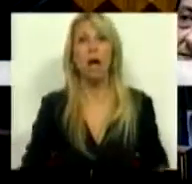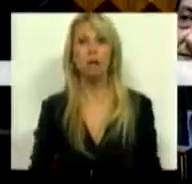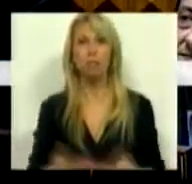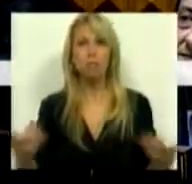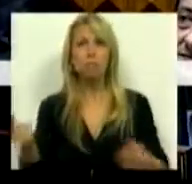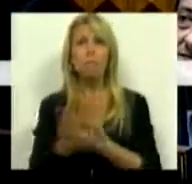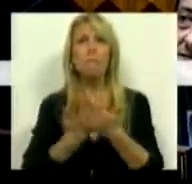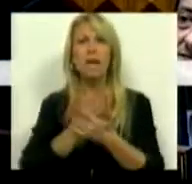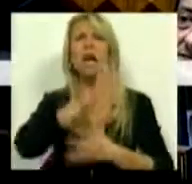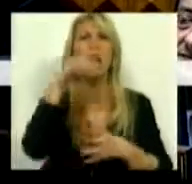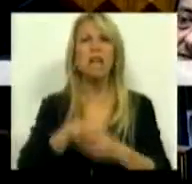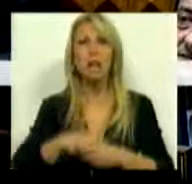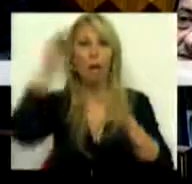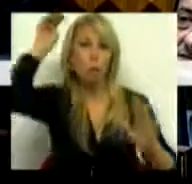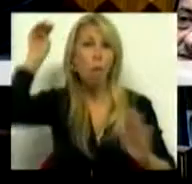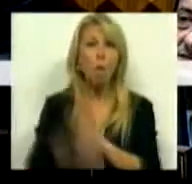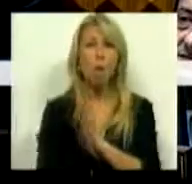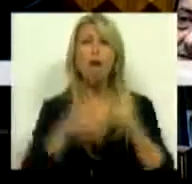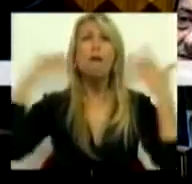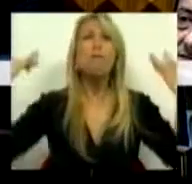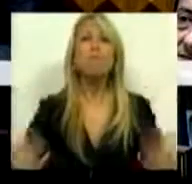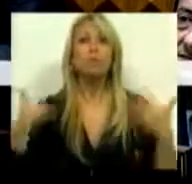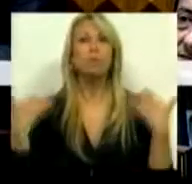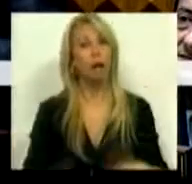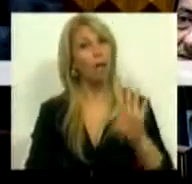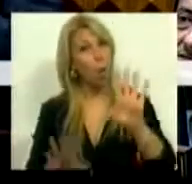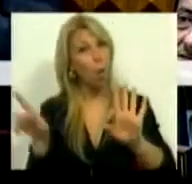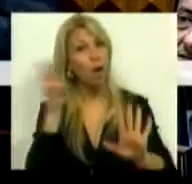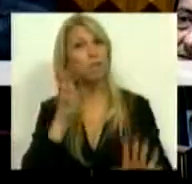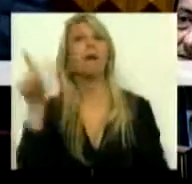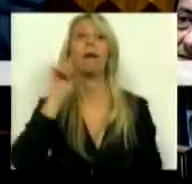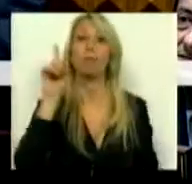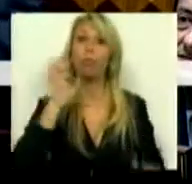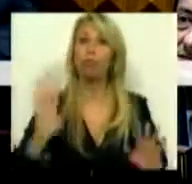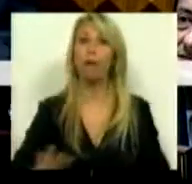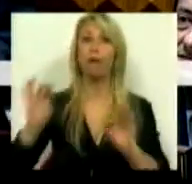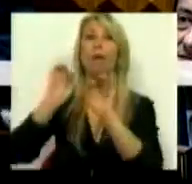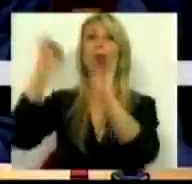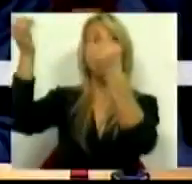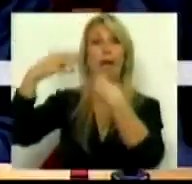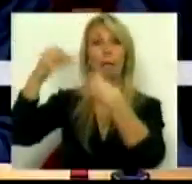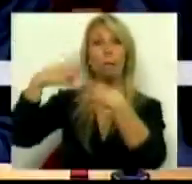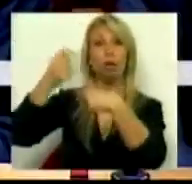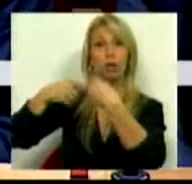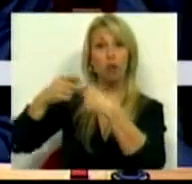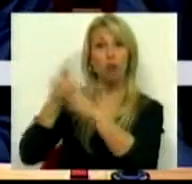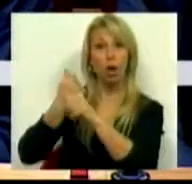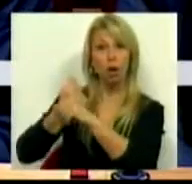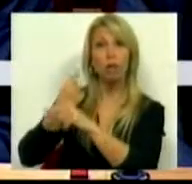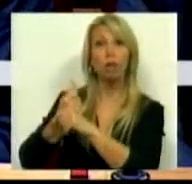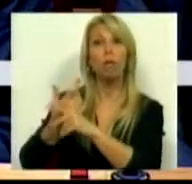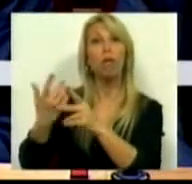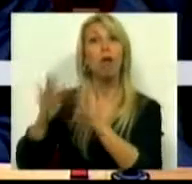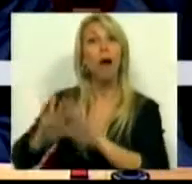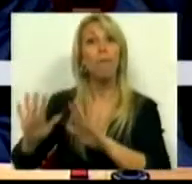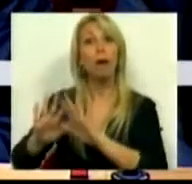brutal. O Sr. Ministro tem exportações. Ouça, isto é importante, as exportações, primeiro a abrandar, agora a começa a declinar.